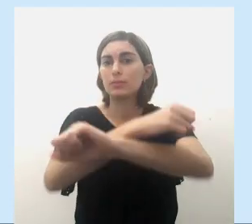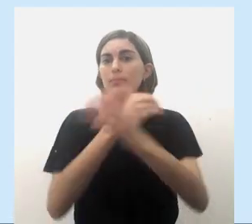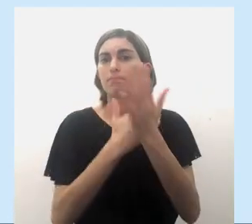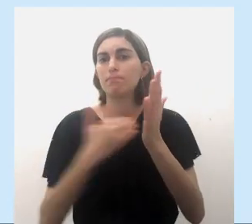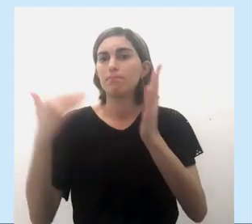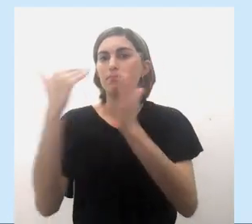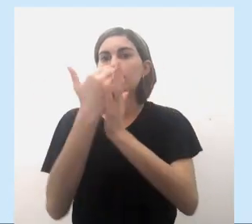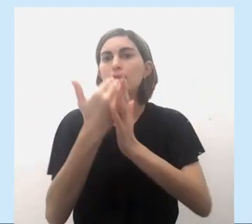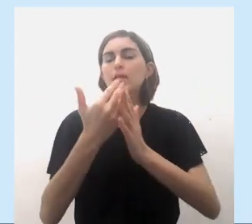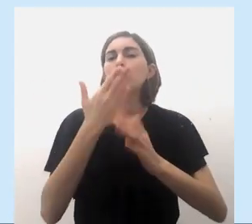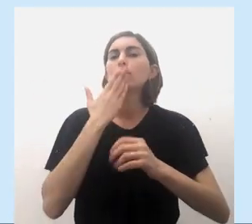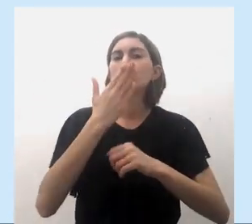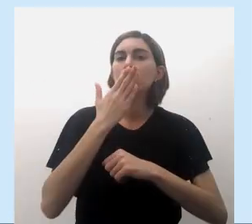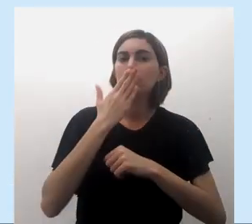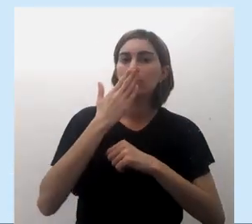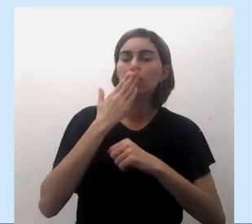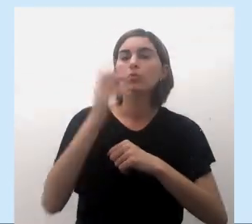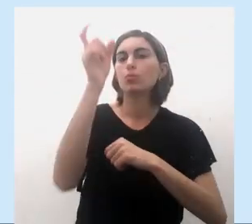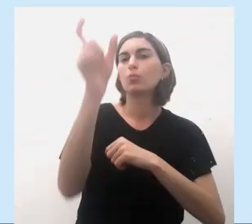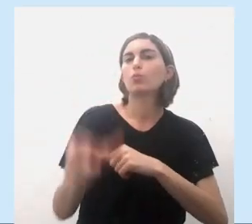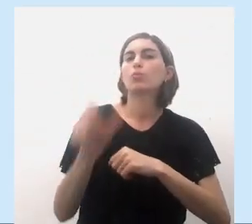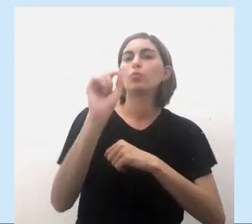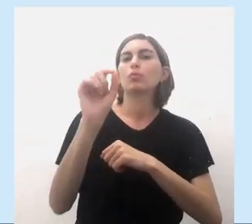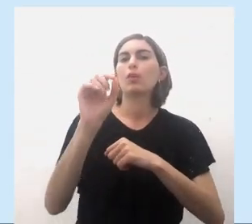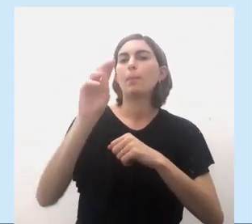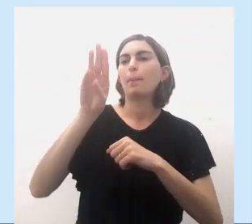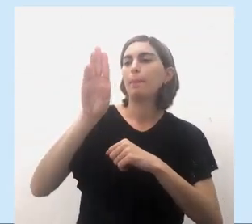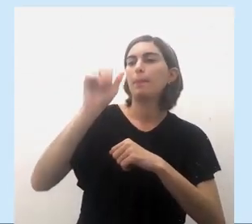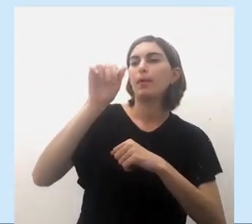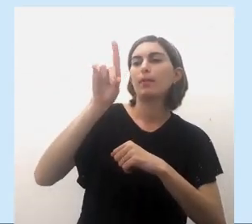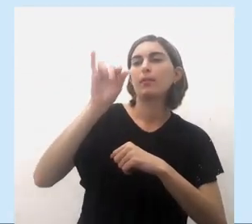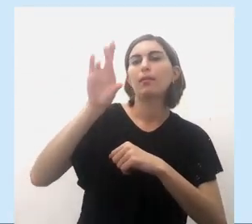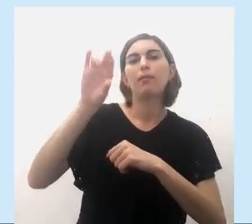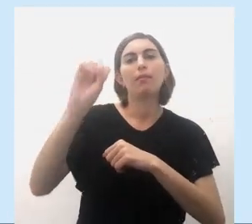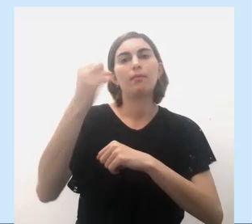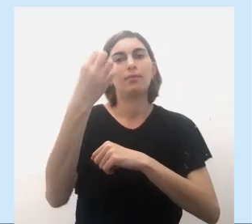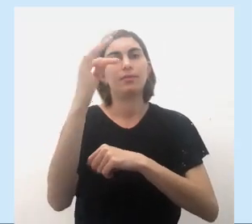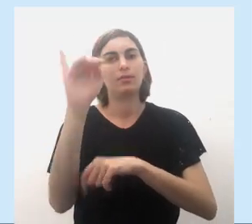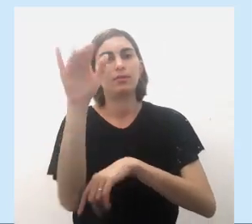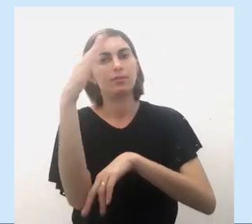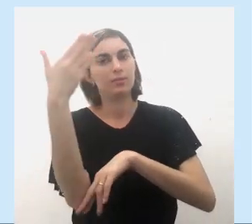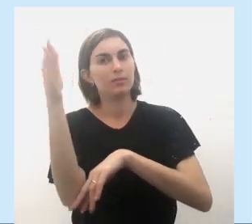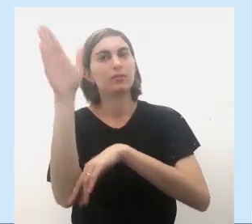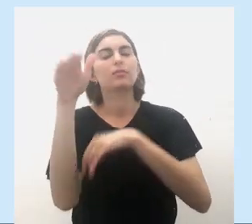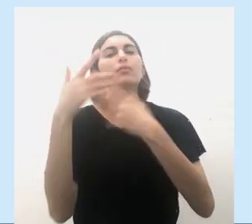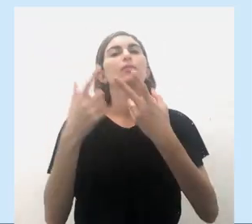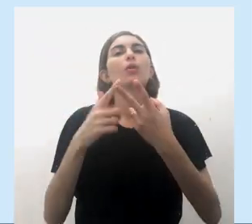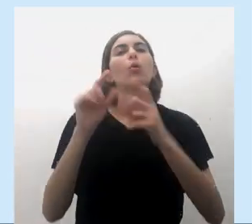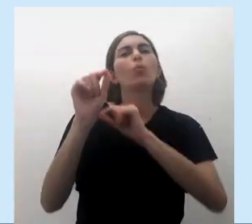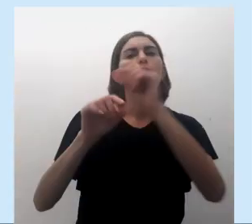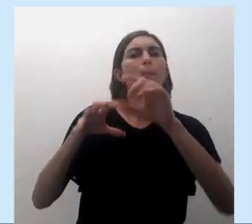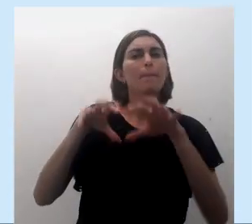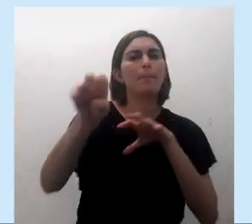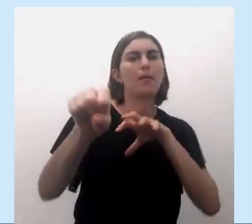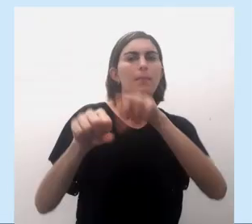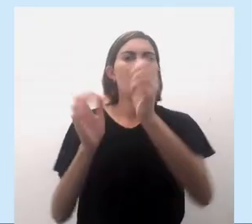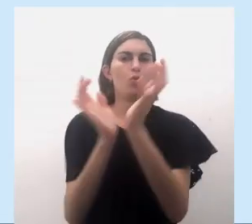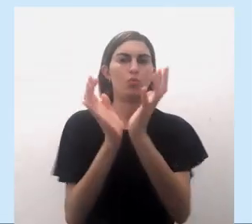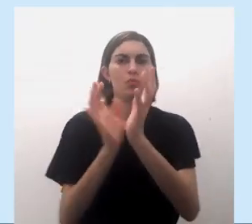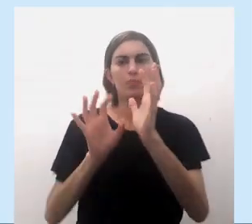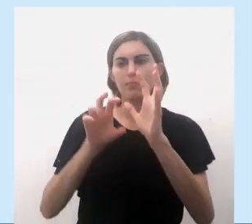escravizar mais índios. Aí entra a figura de quem? Dos bandeirantes, né? Dos bandeirantes que